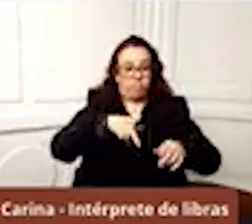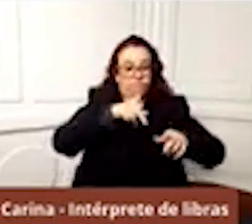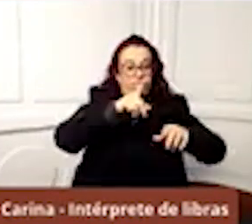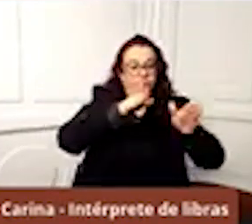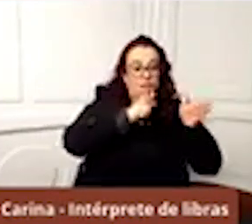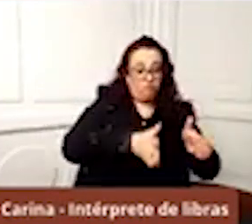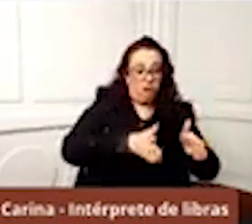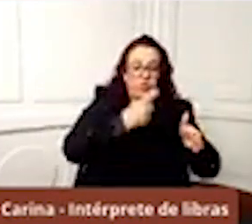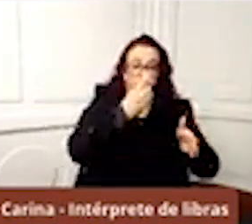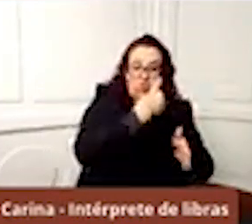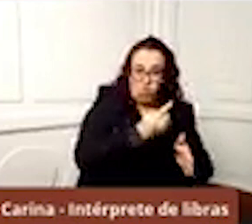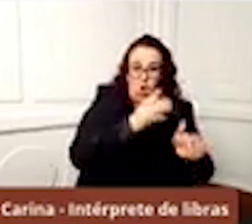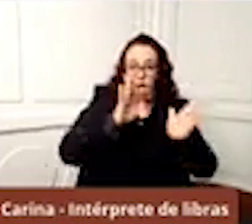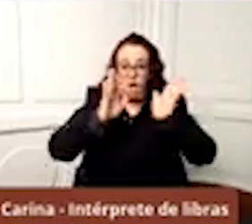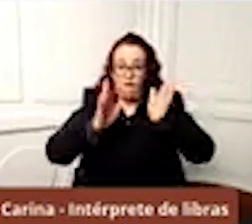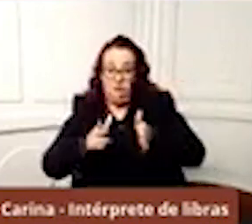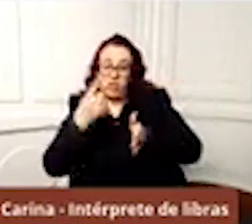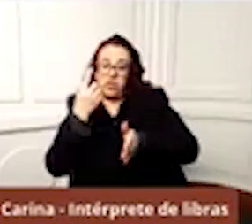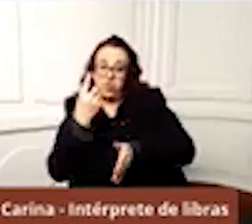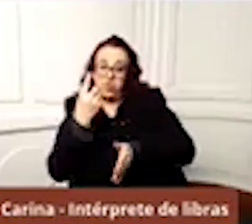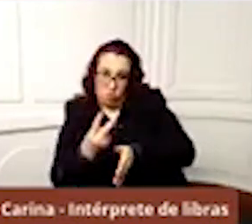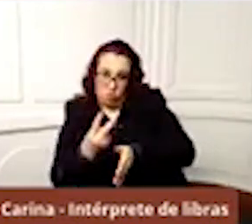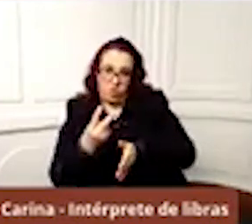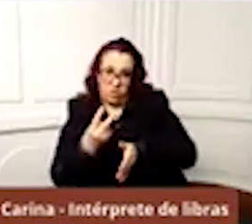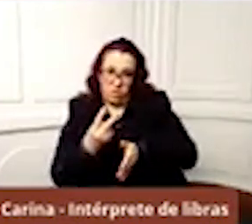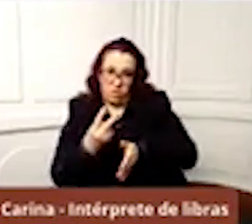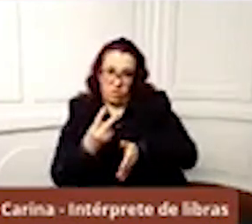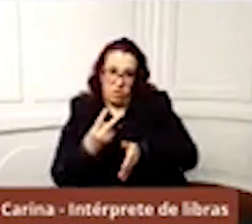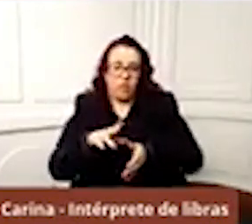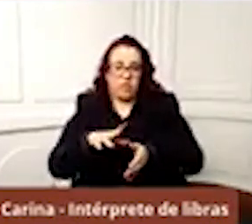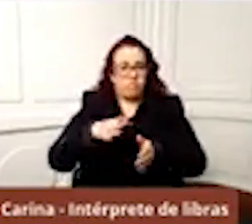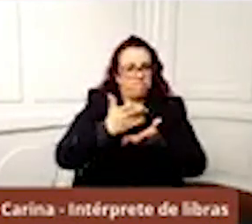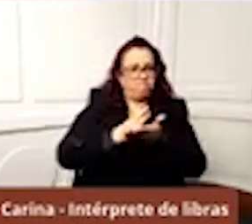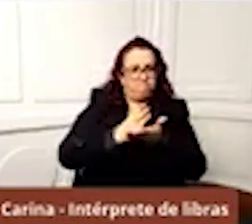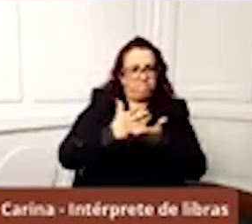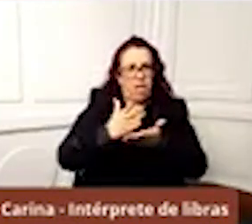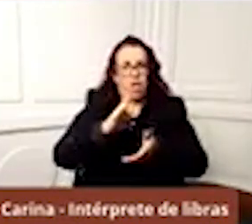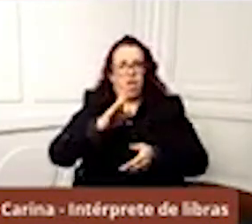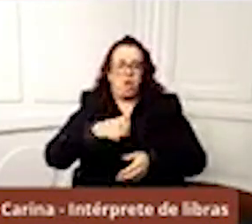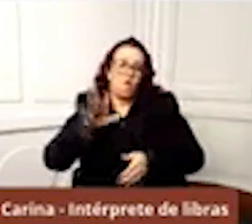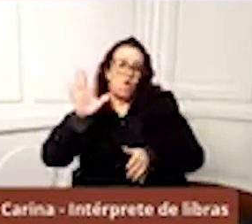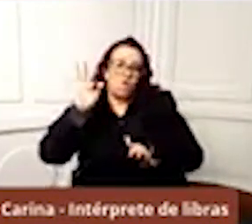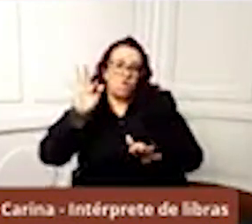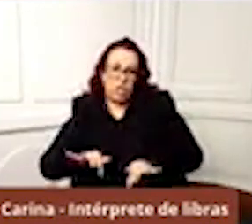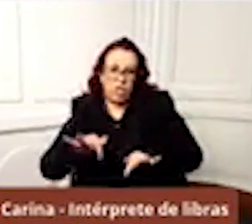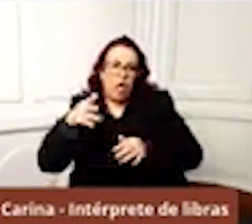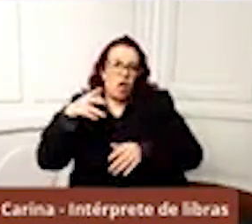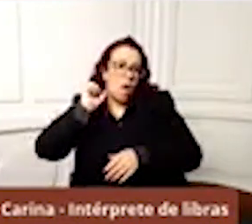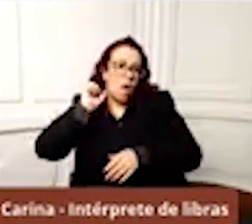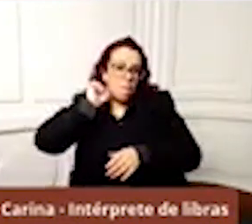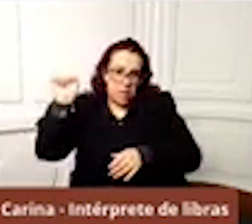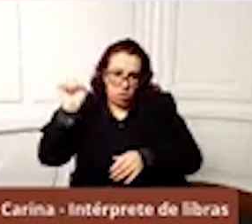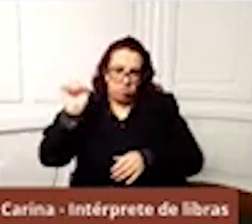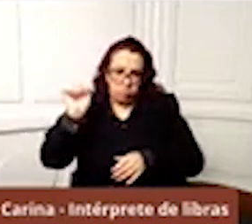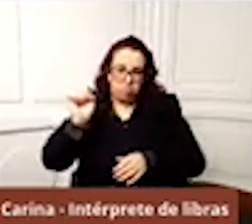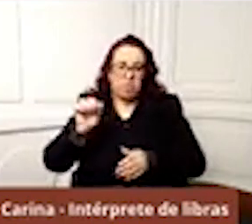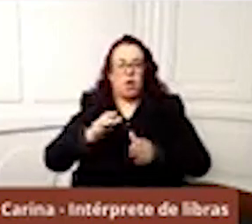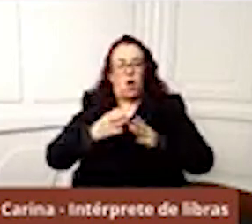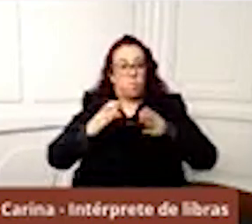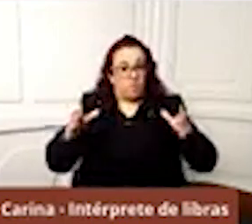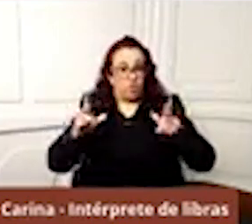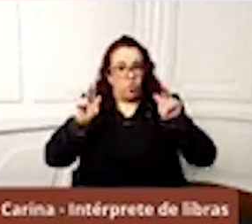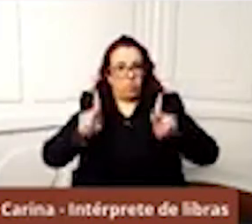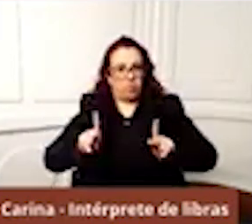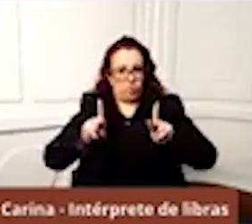Então, entre o meio e o final de abril, aumentou o percentual da população que estava saindo de casa diariamente. E, da segunda fase em